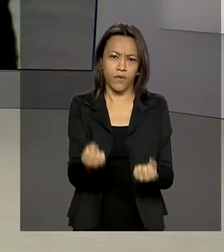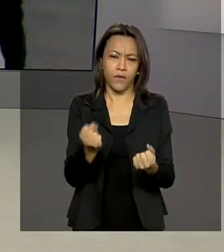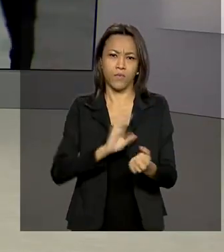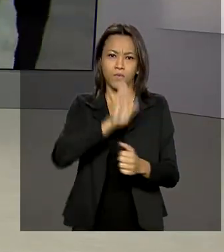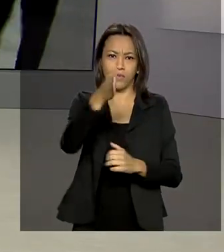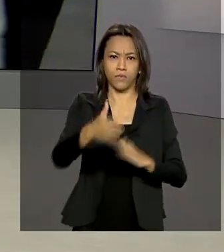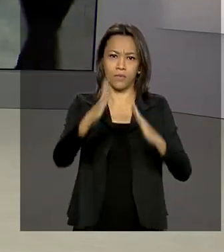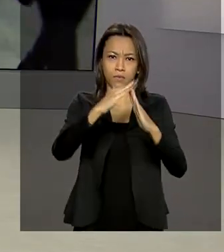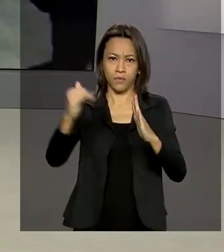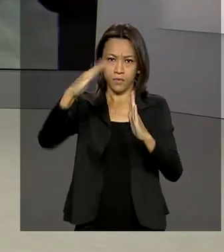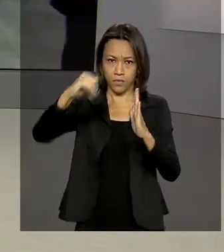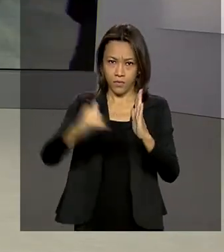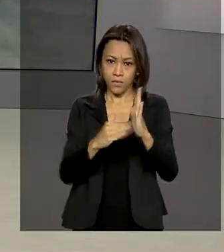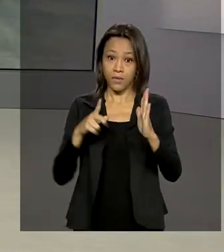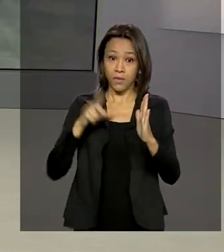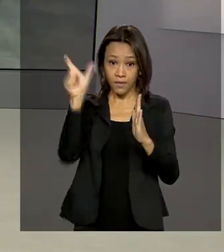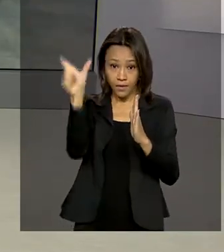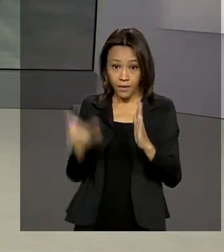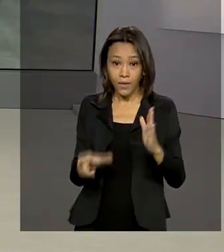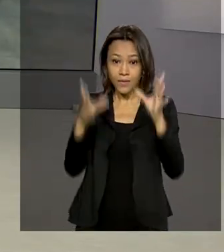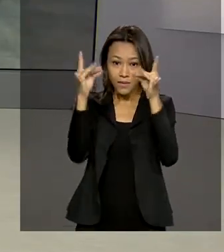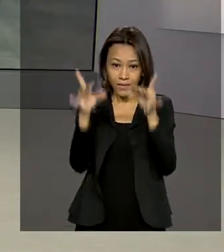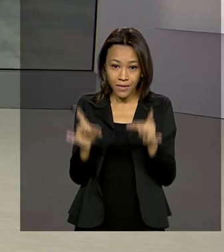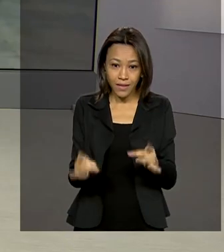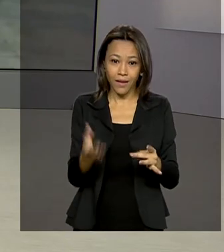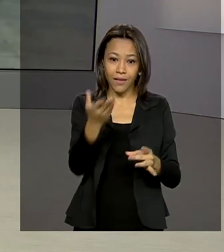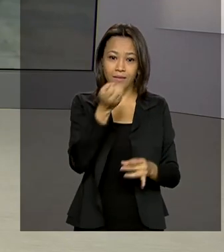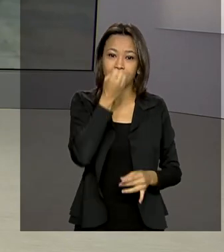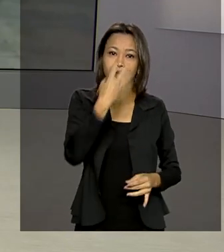Fernandes traz ao vivo os detalhes para a gente. Bom dia, Márcia.